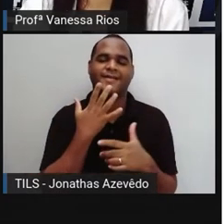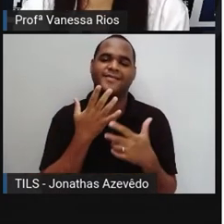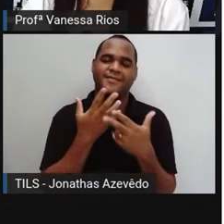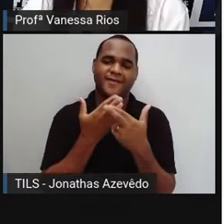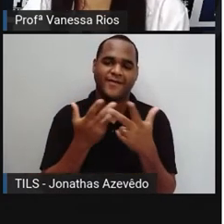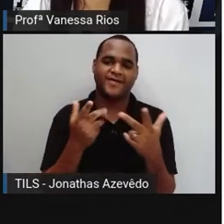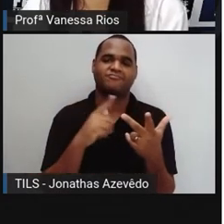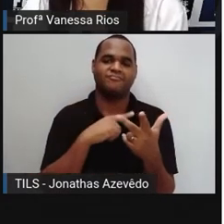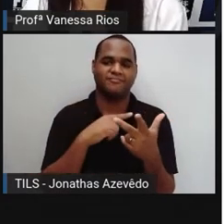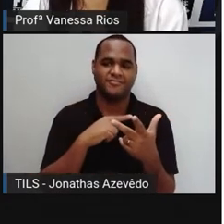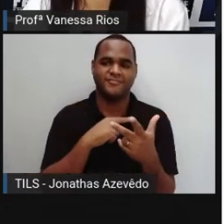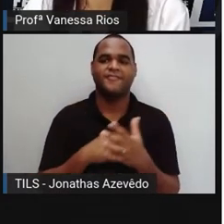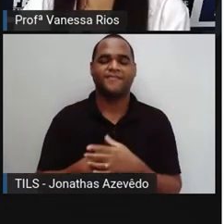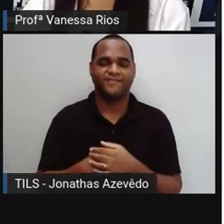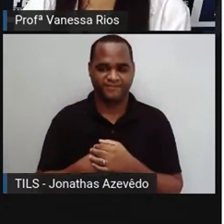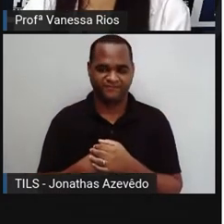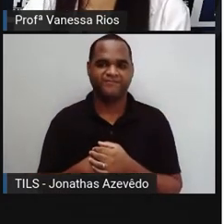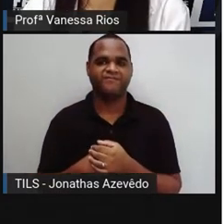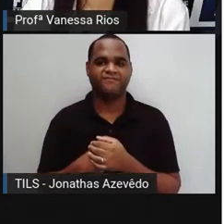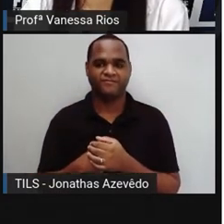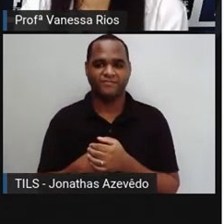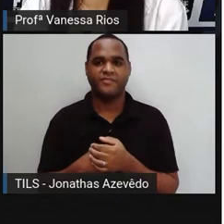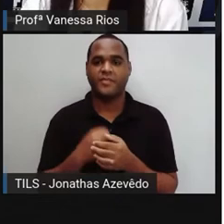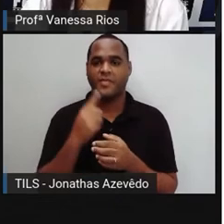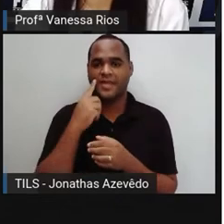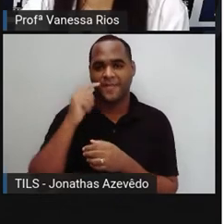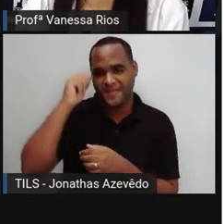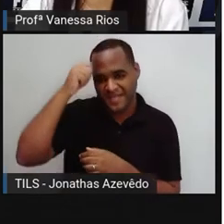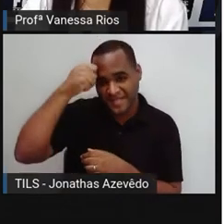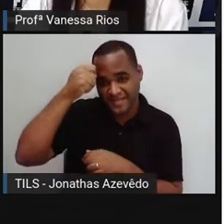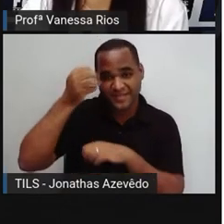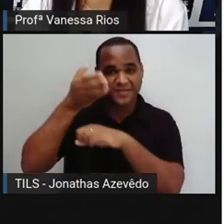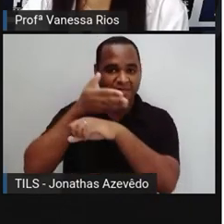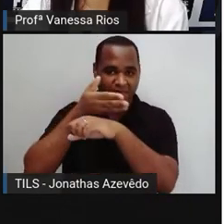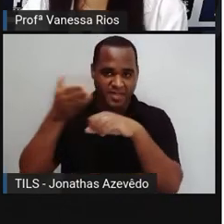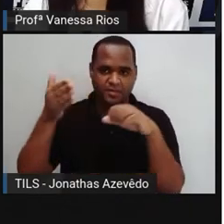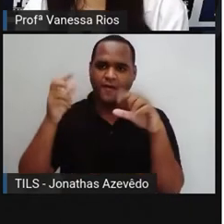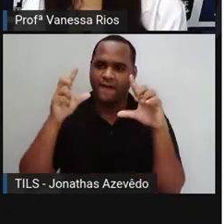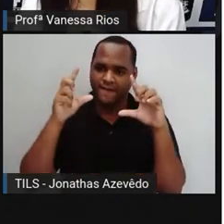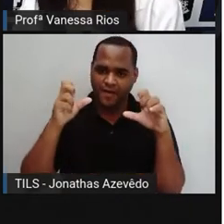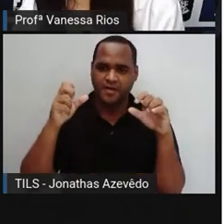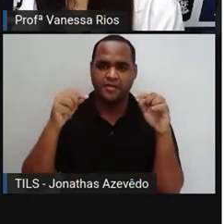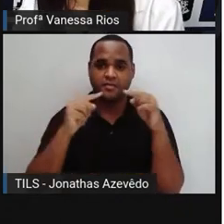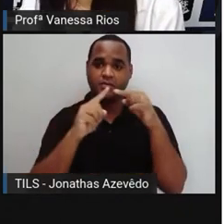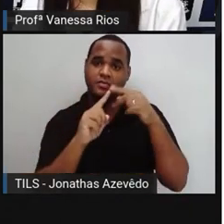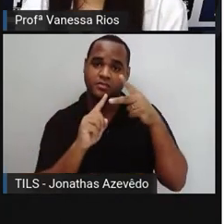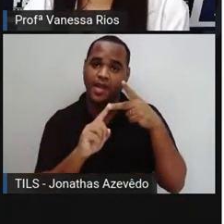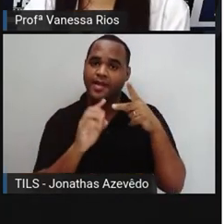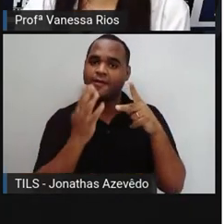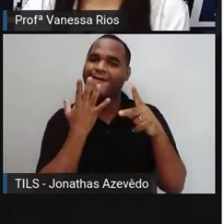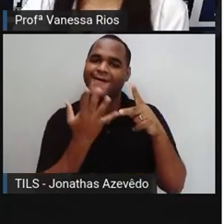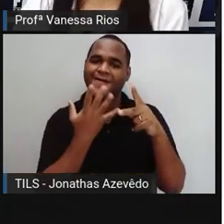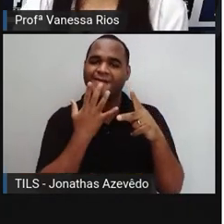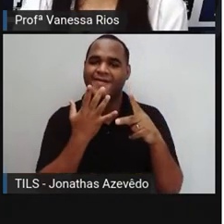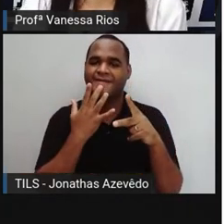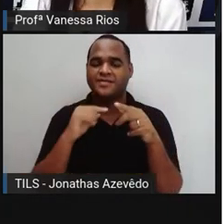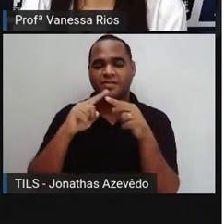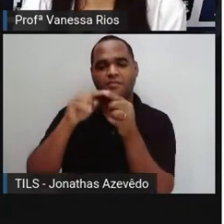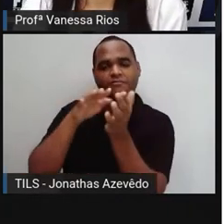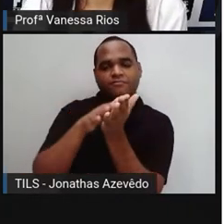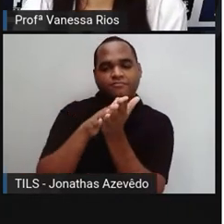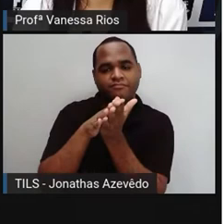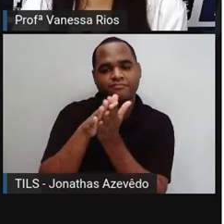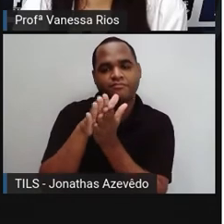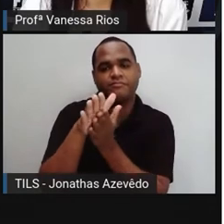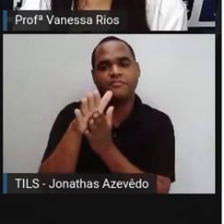ainda aí a gente observa a foto ainda utilizando o preto e o branco, o contraste dessas duas cores para imprimir,